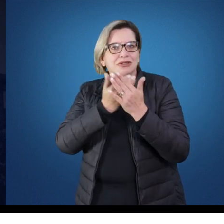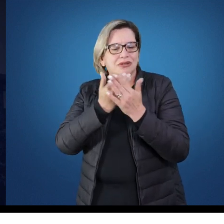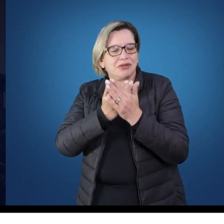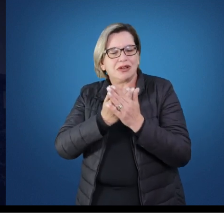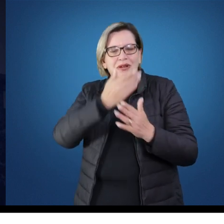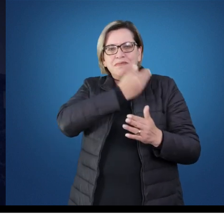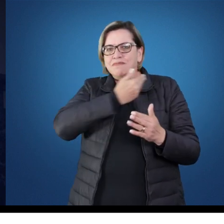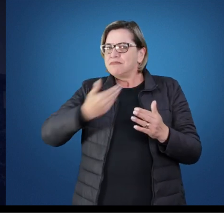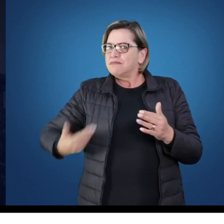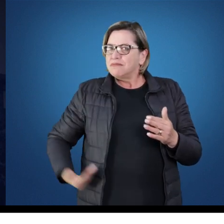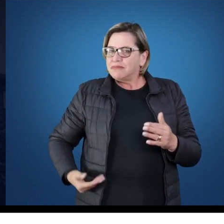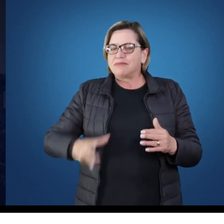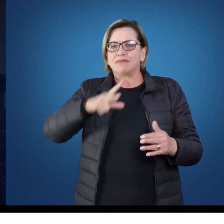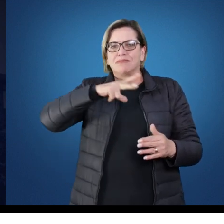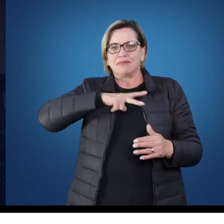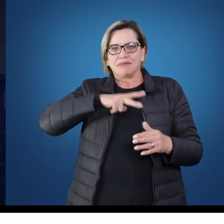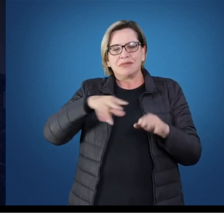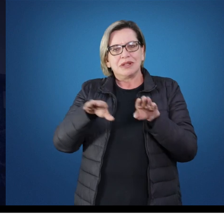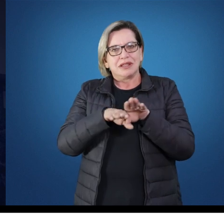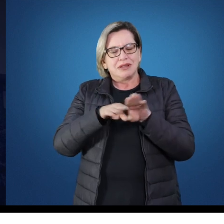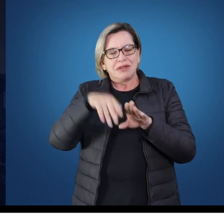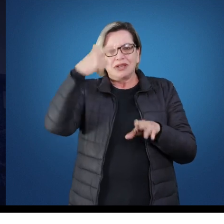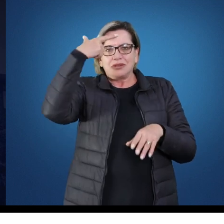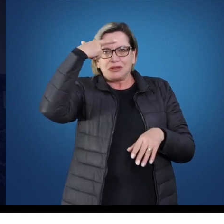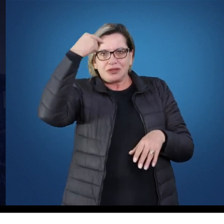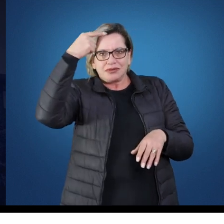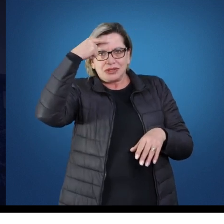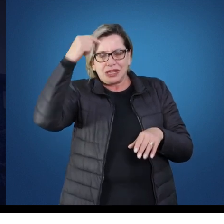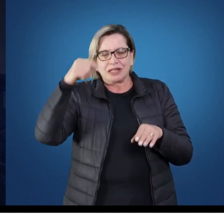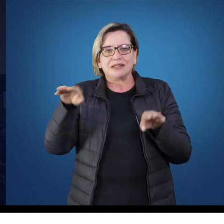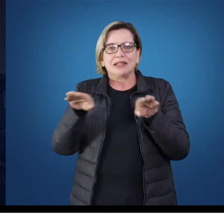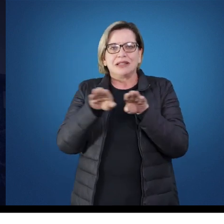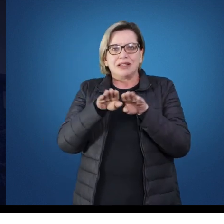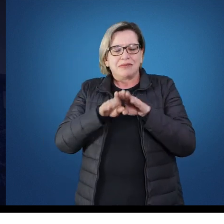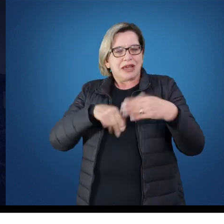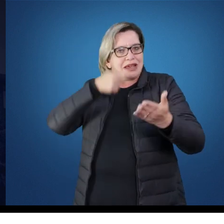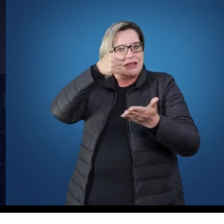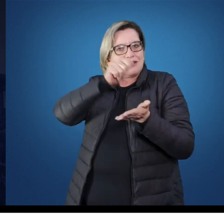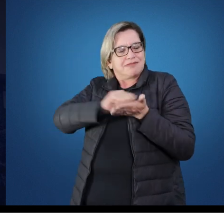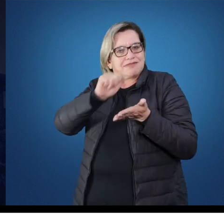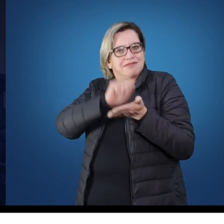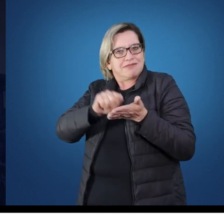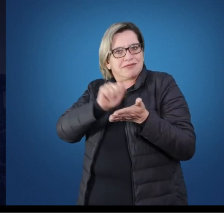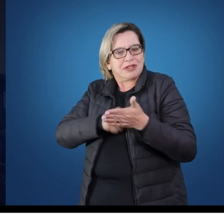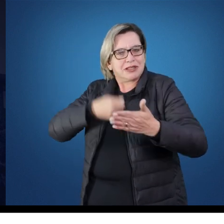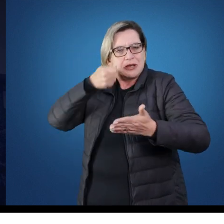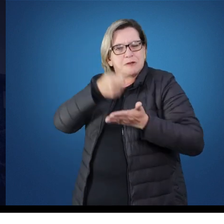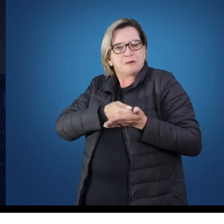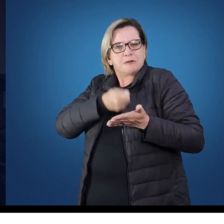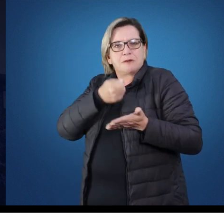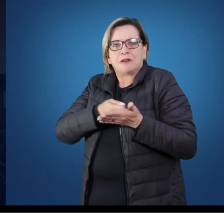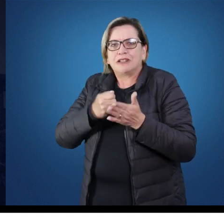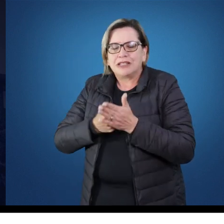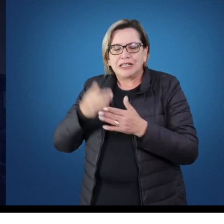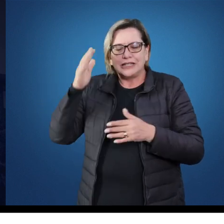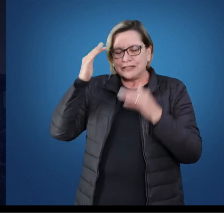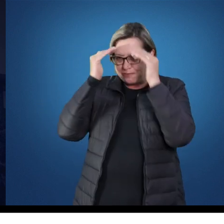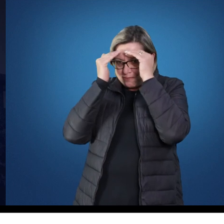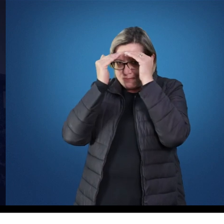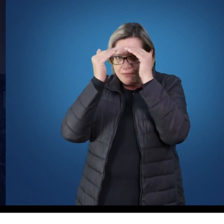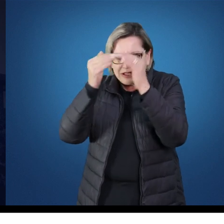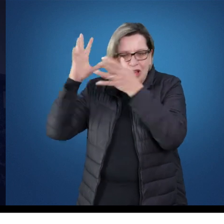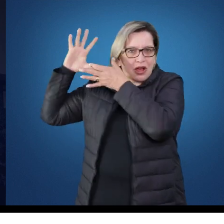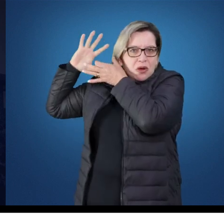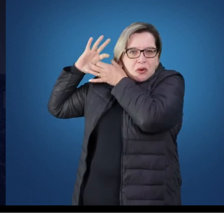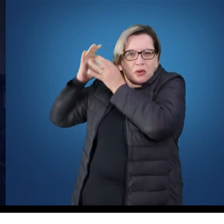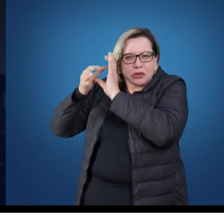privada e superior de ensino. Além disso, as habilidades de leitura e escrita rigorosa, de atenção ao contexto, de interpretação